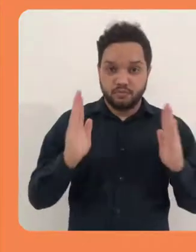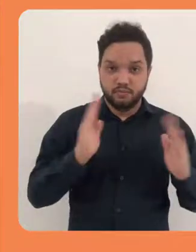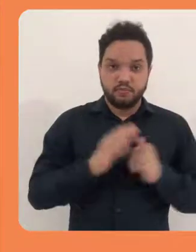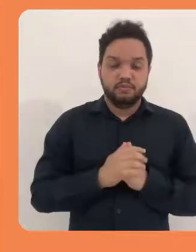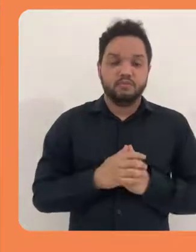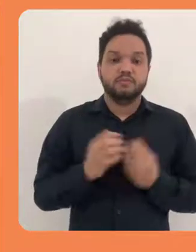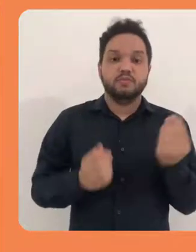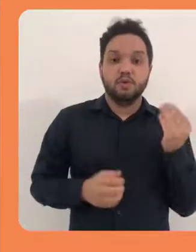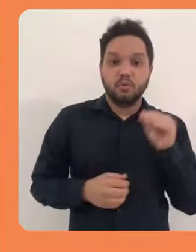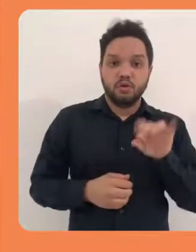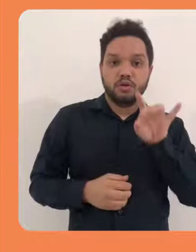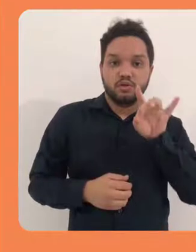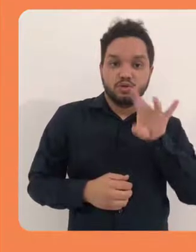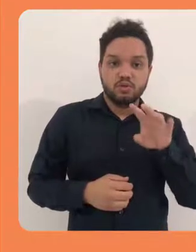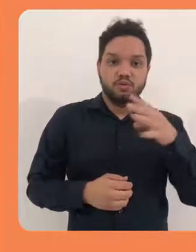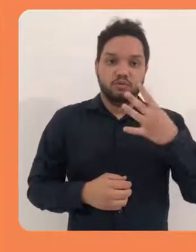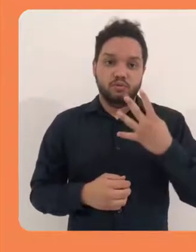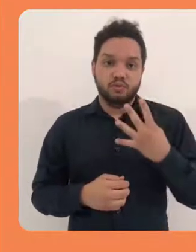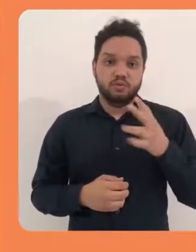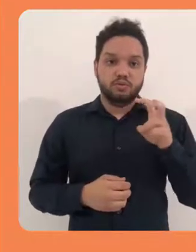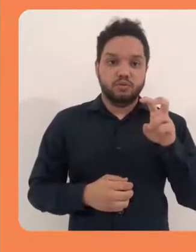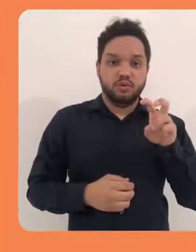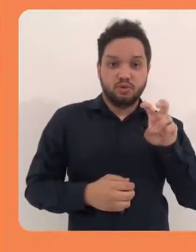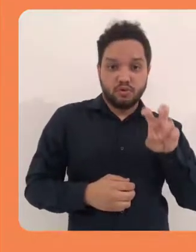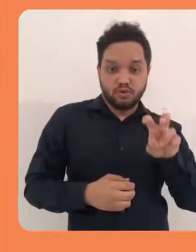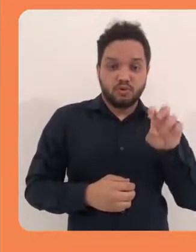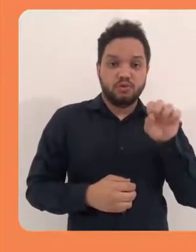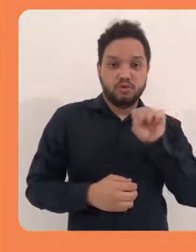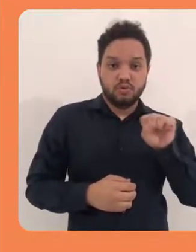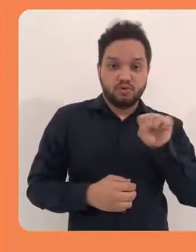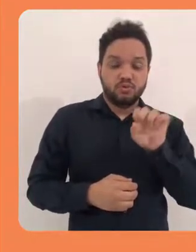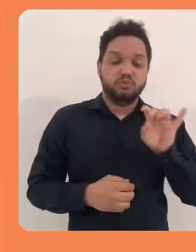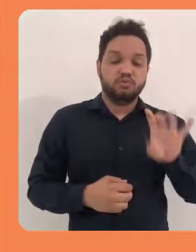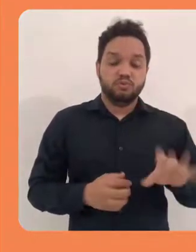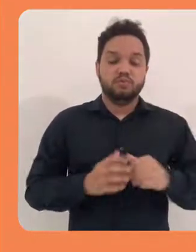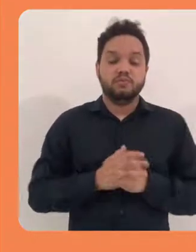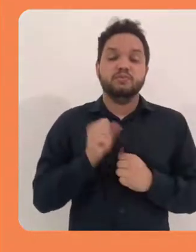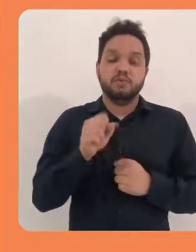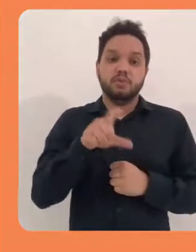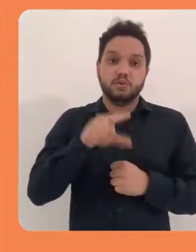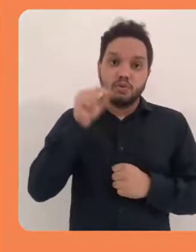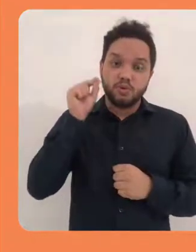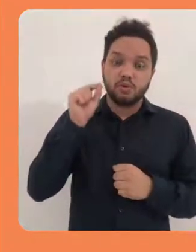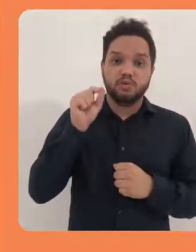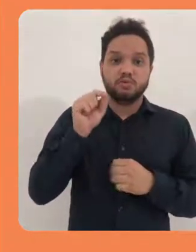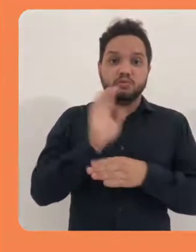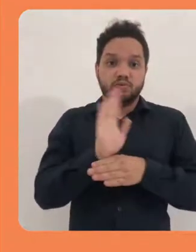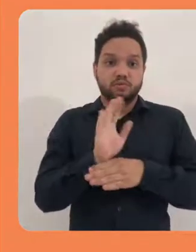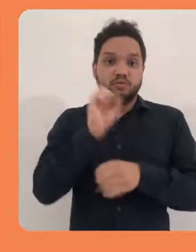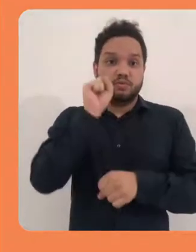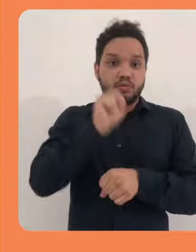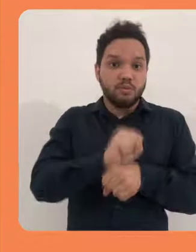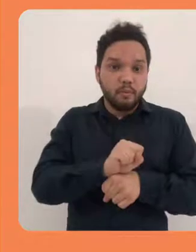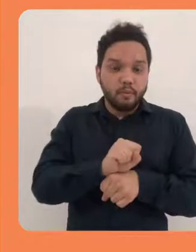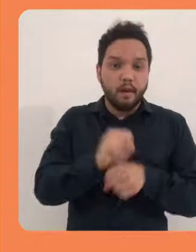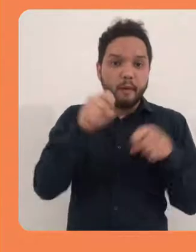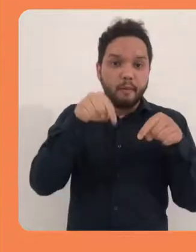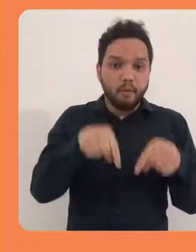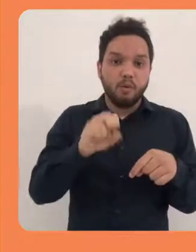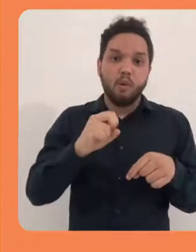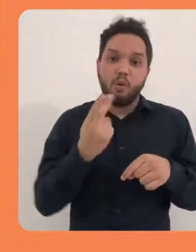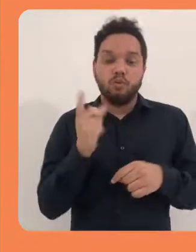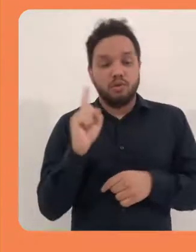quando ele começa, quando ele aparece e quando ele some. Então, aqui eu vou colocar apenas 45